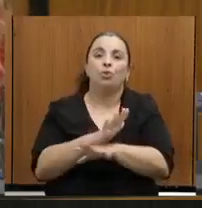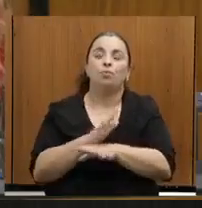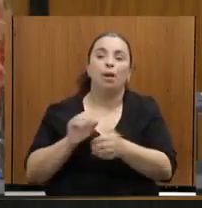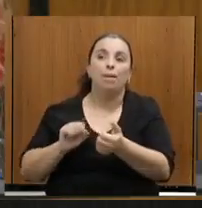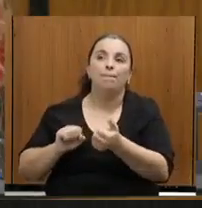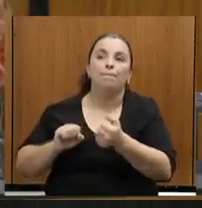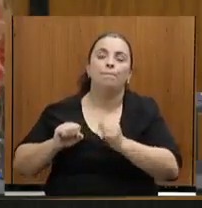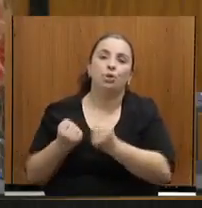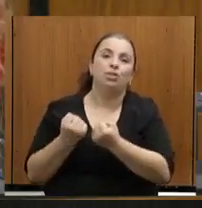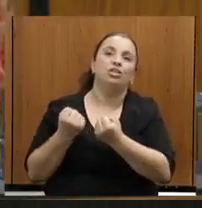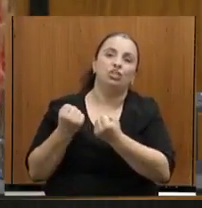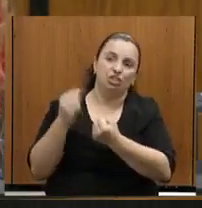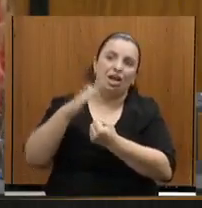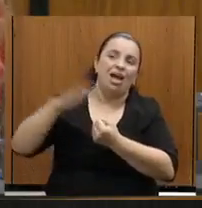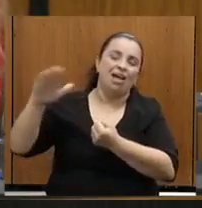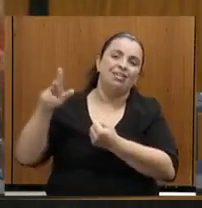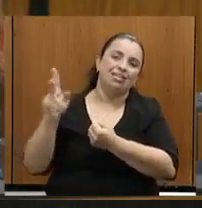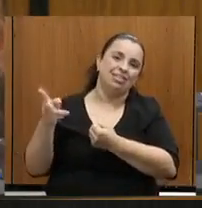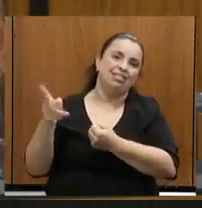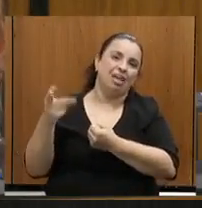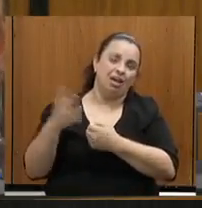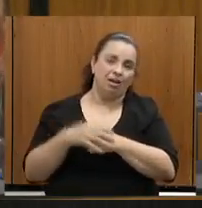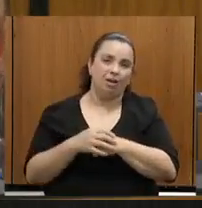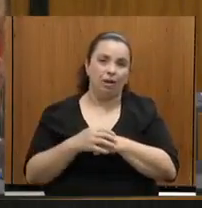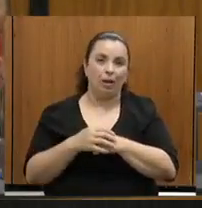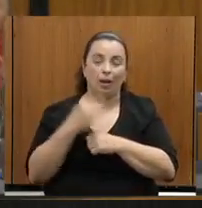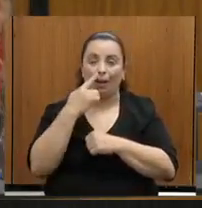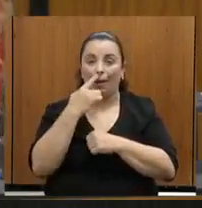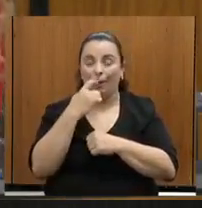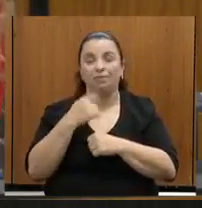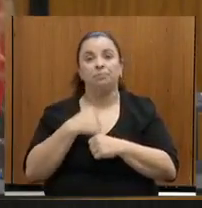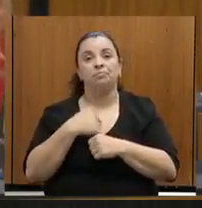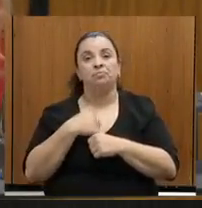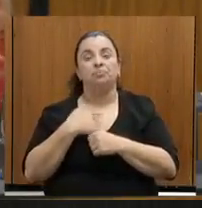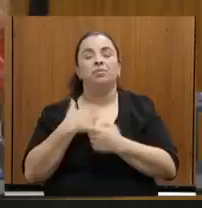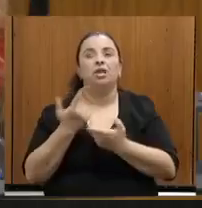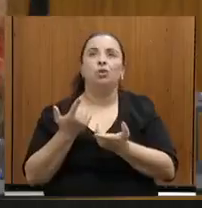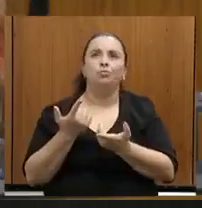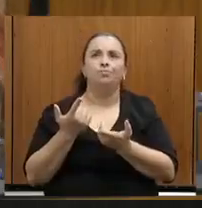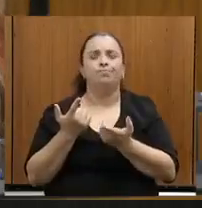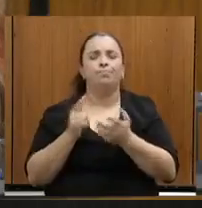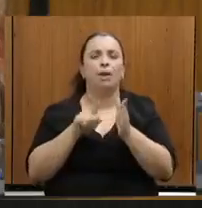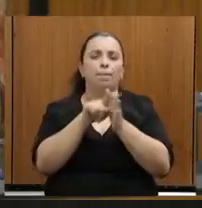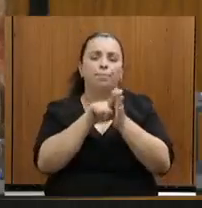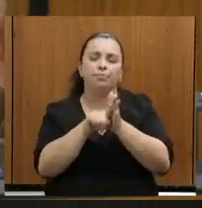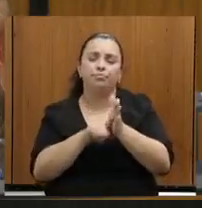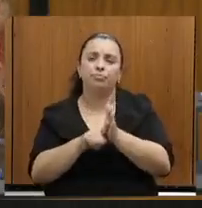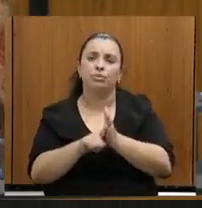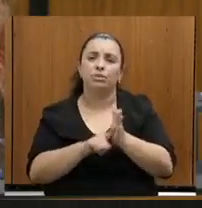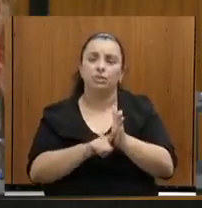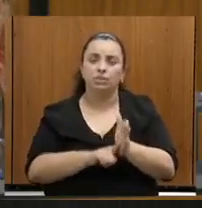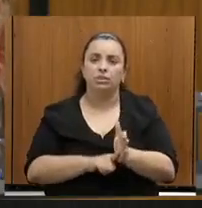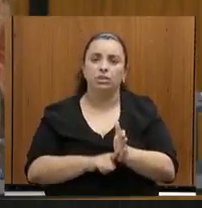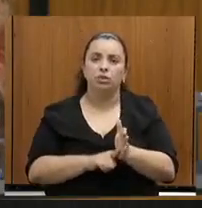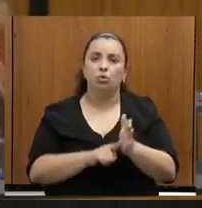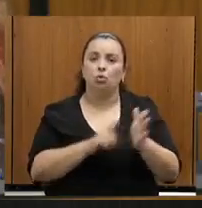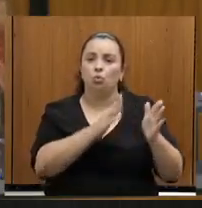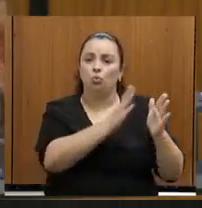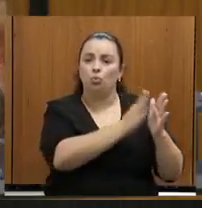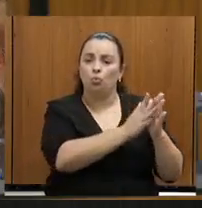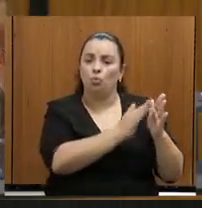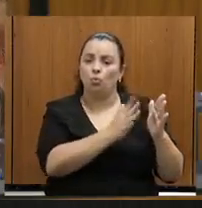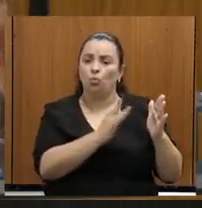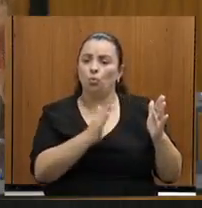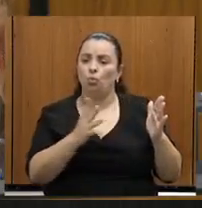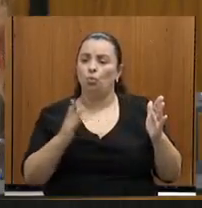Eu tomei a iniciativa de realizar aqui uma linha do tempo incluindo as ações que nós